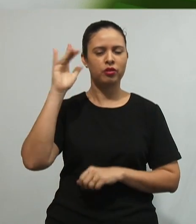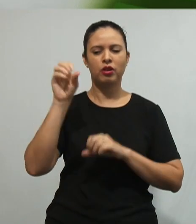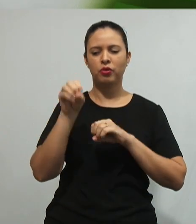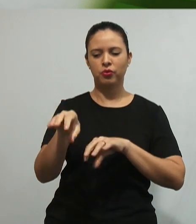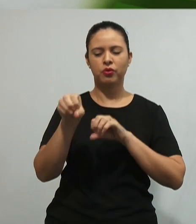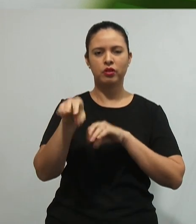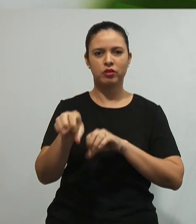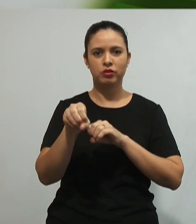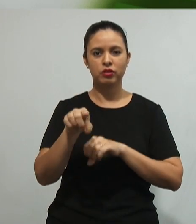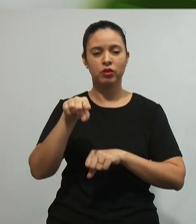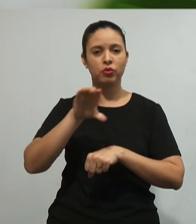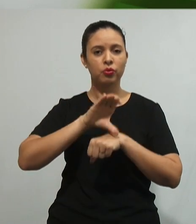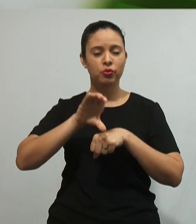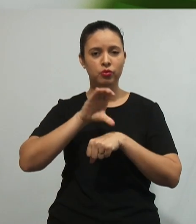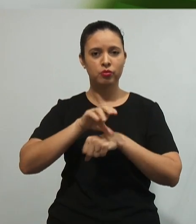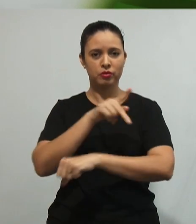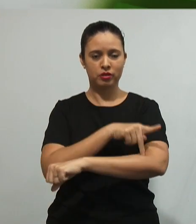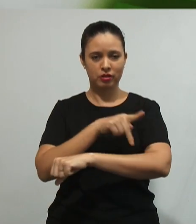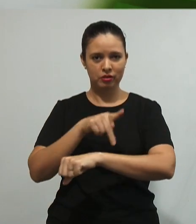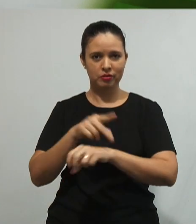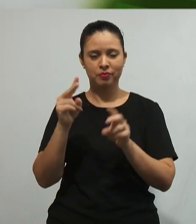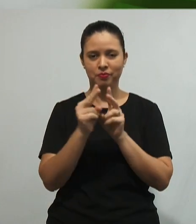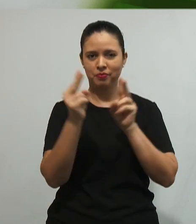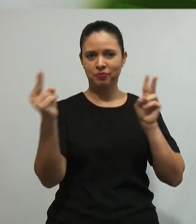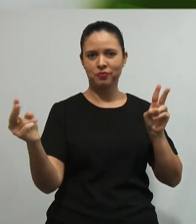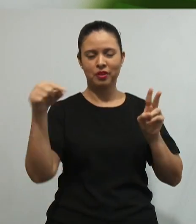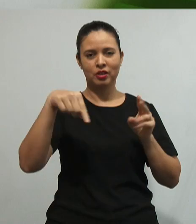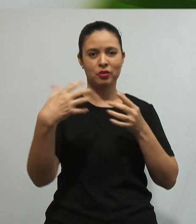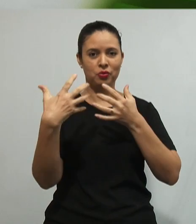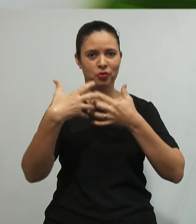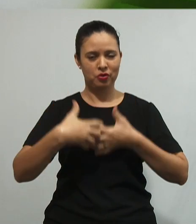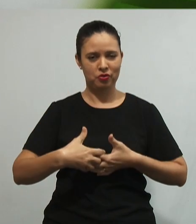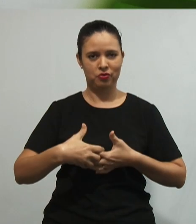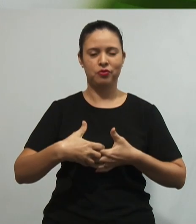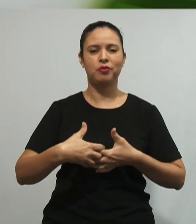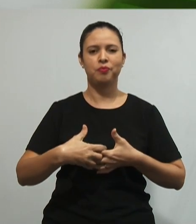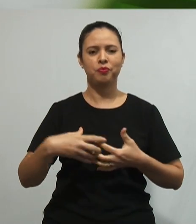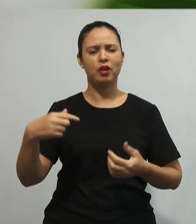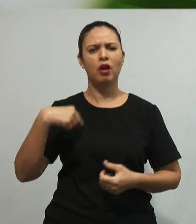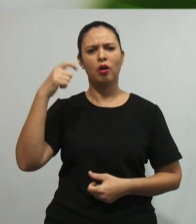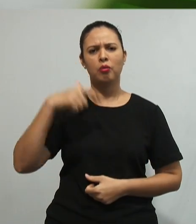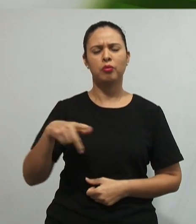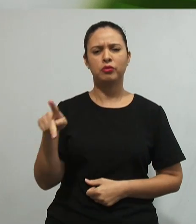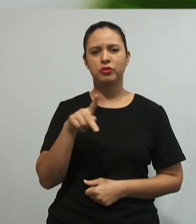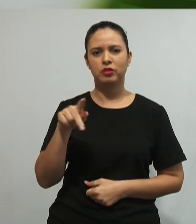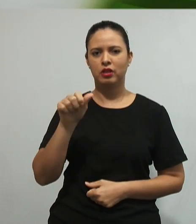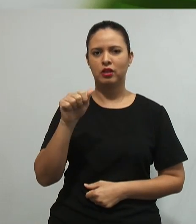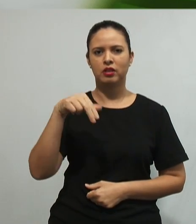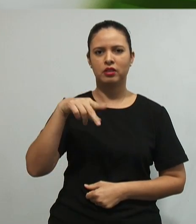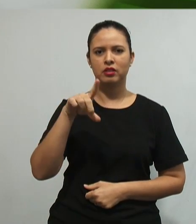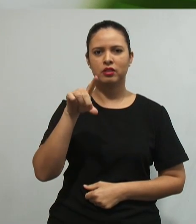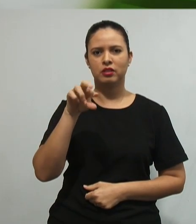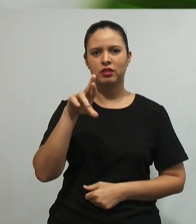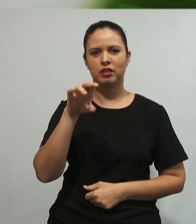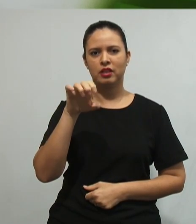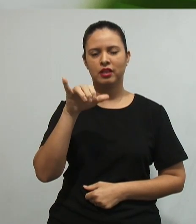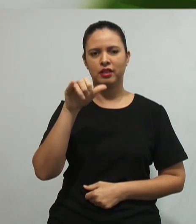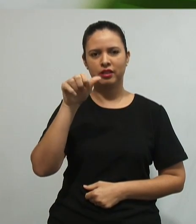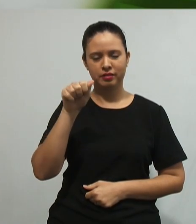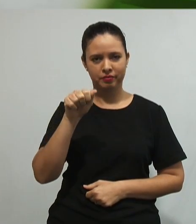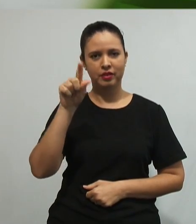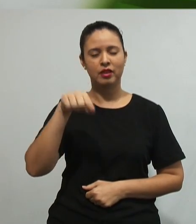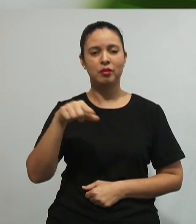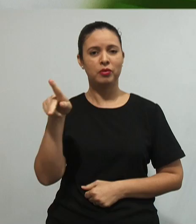do curso de Pedagogia e AD do IFRO Campus Porto Velho, Zona Norte. Eu sou a professora Andréia dos Santos Oliveira, professora da